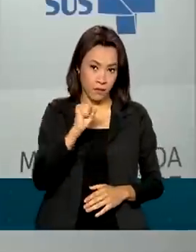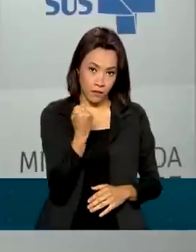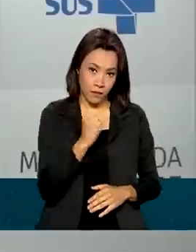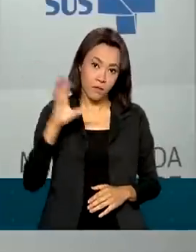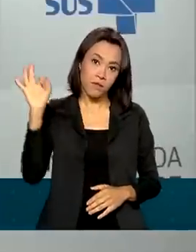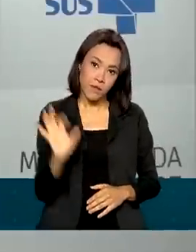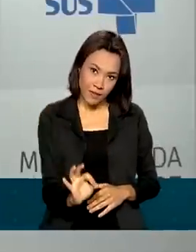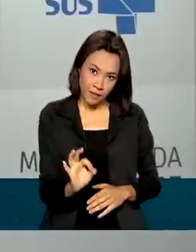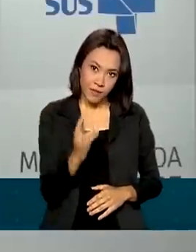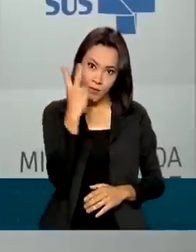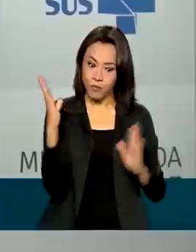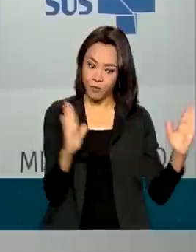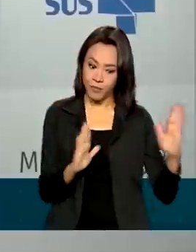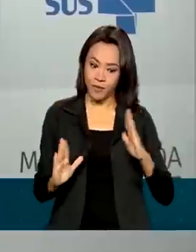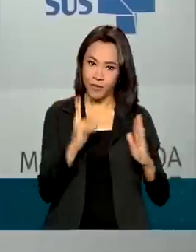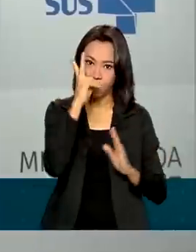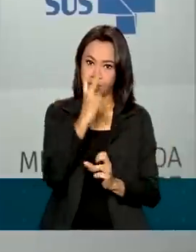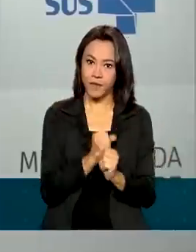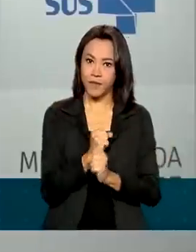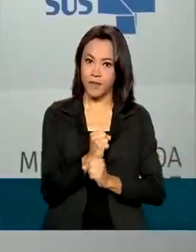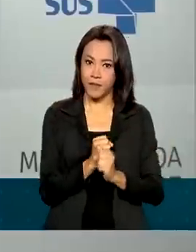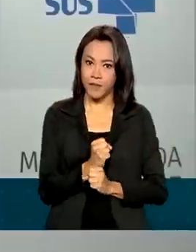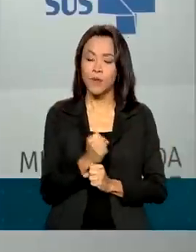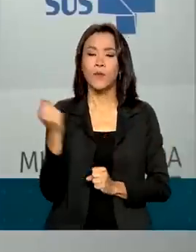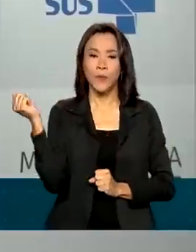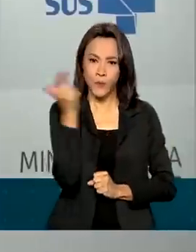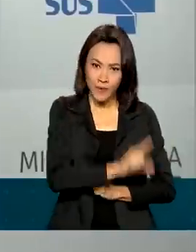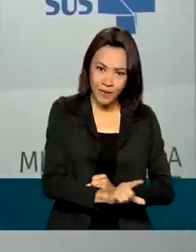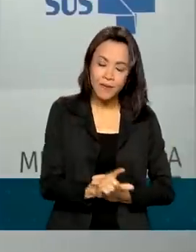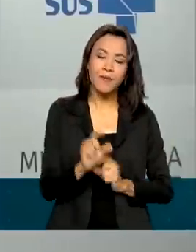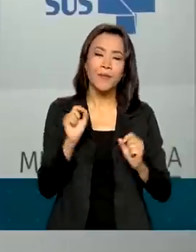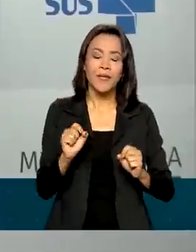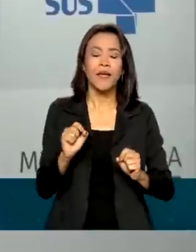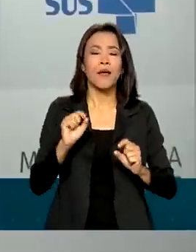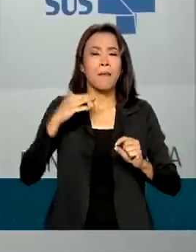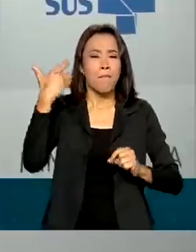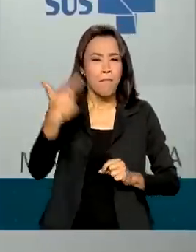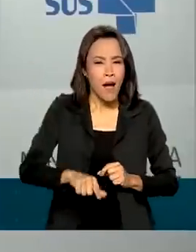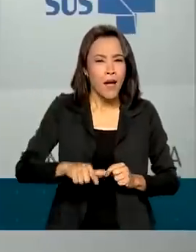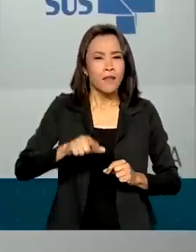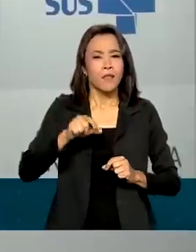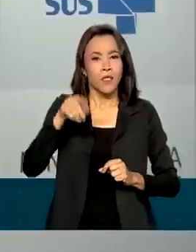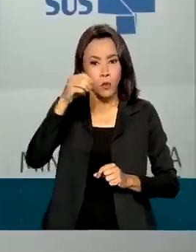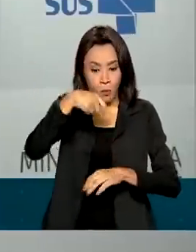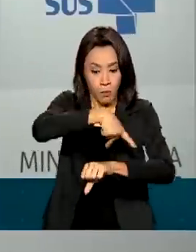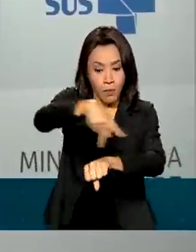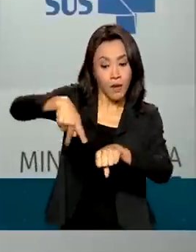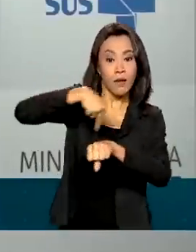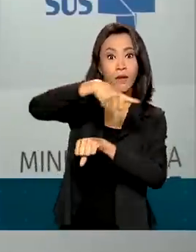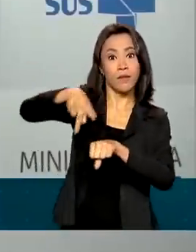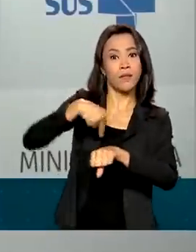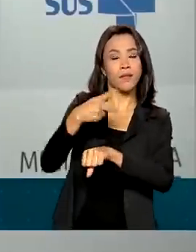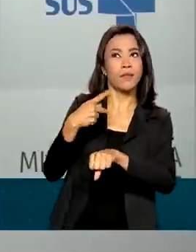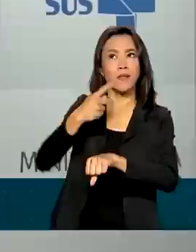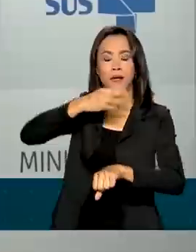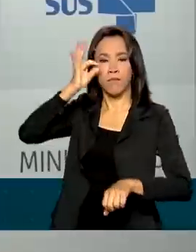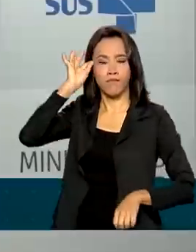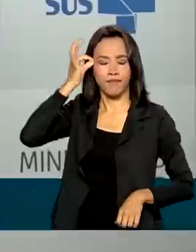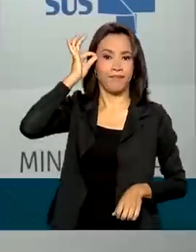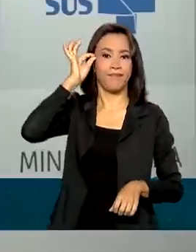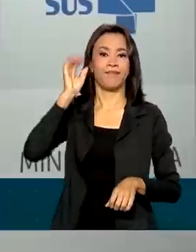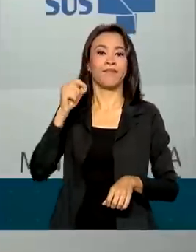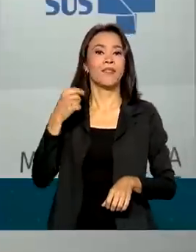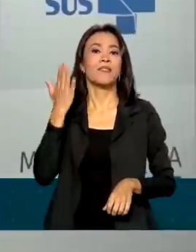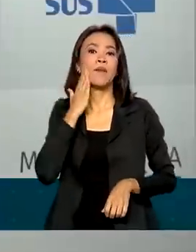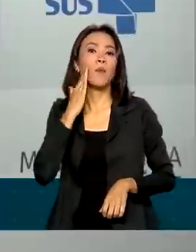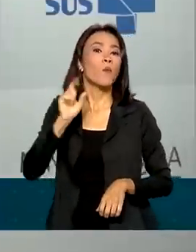em dois anos, o que permitiu a ampliação da capacidade do país em responder de forma rápida